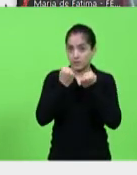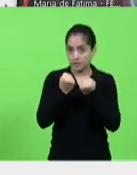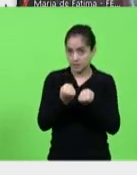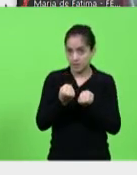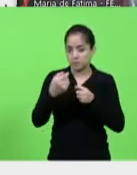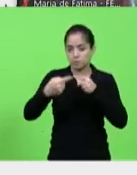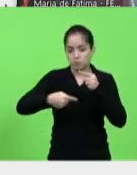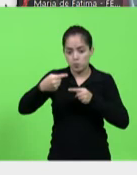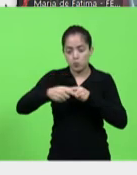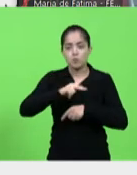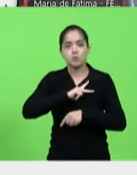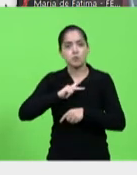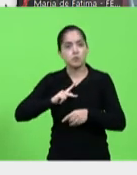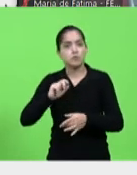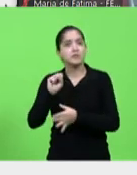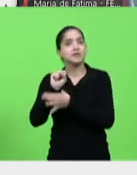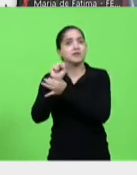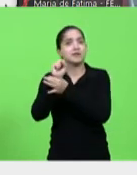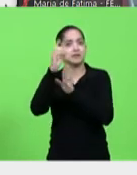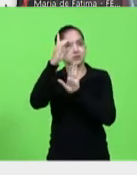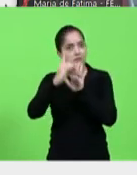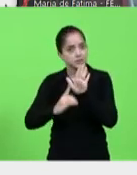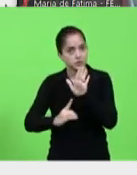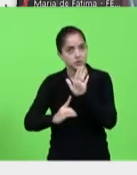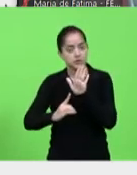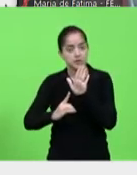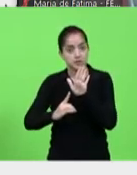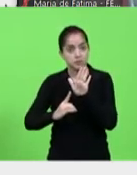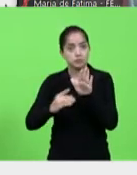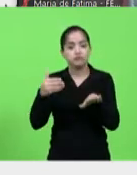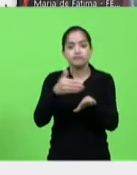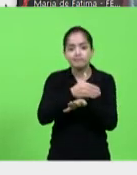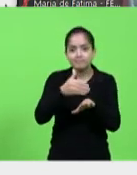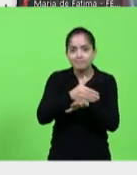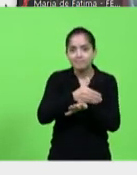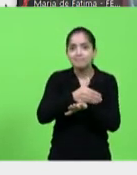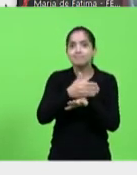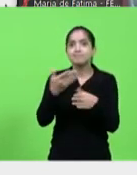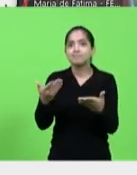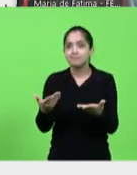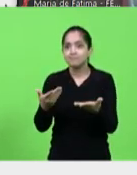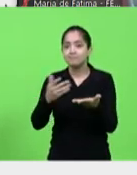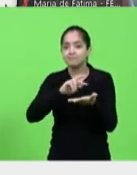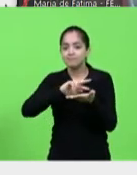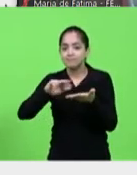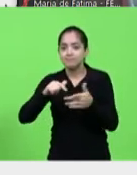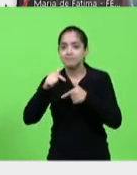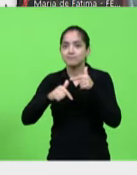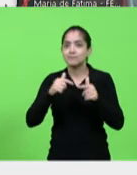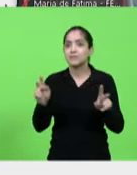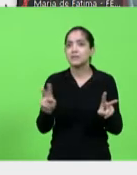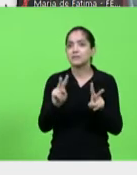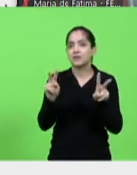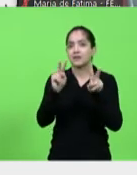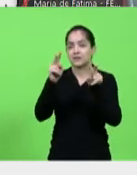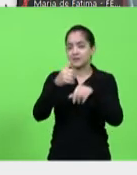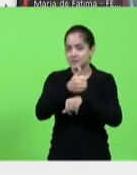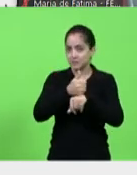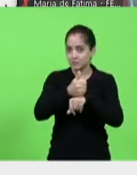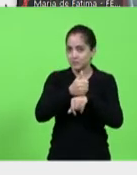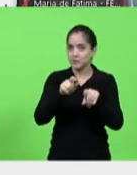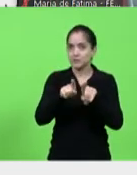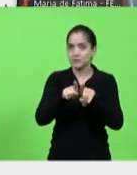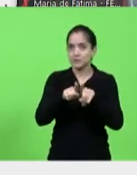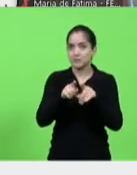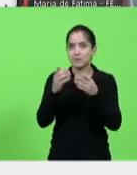política pública de garantias e direitos, de acesso da população a serviços e de valorização dos profissionais. Então,